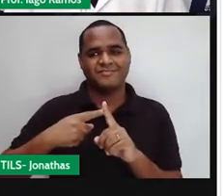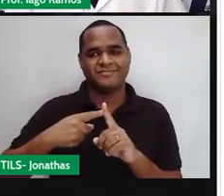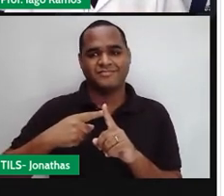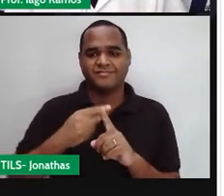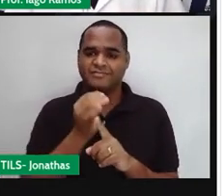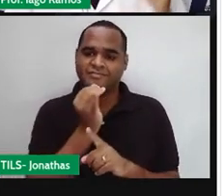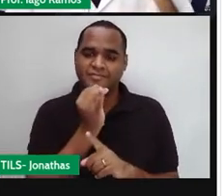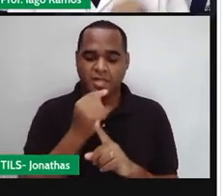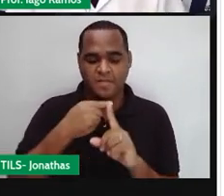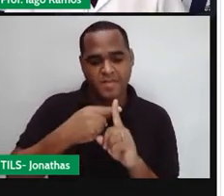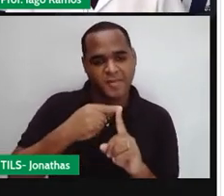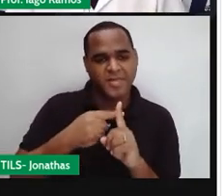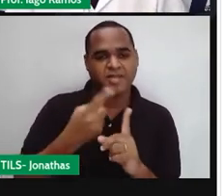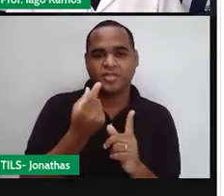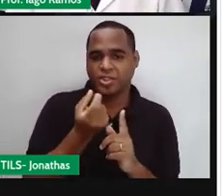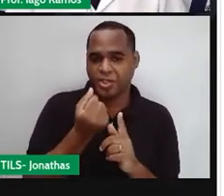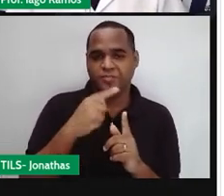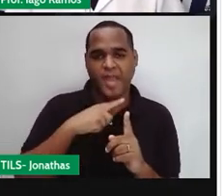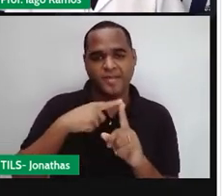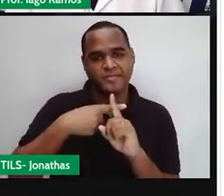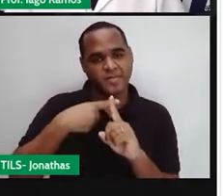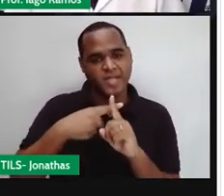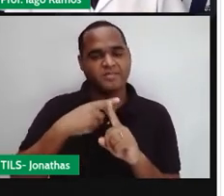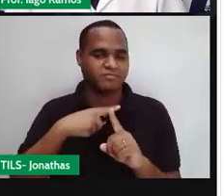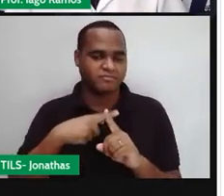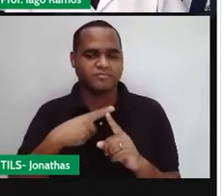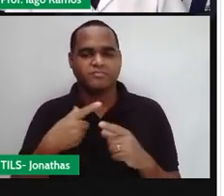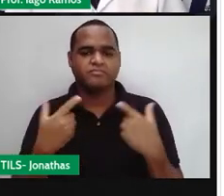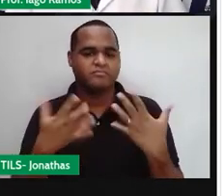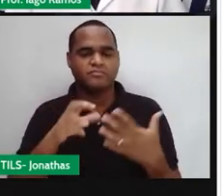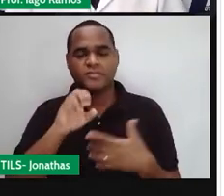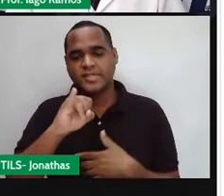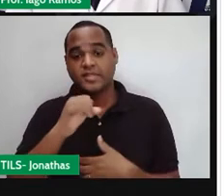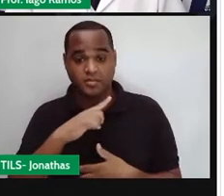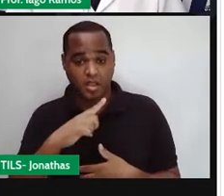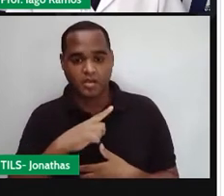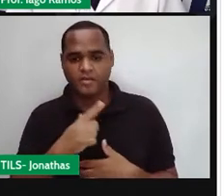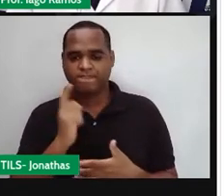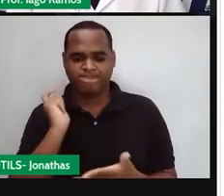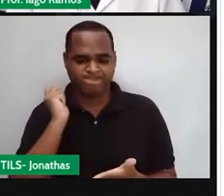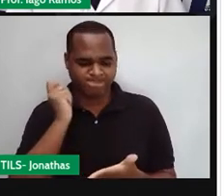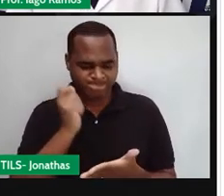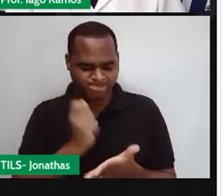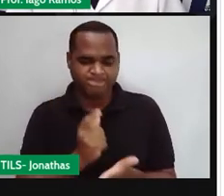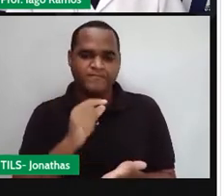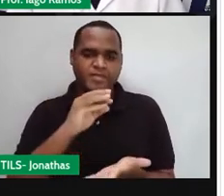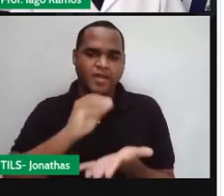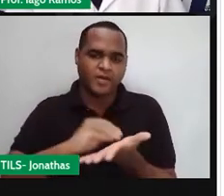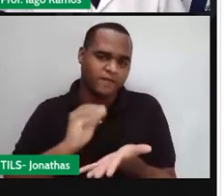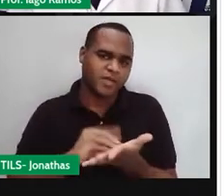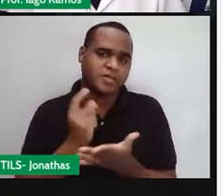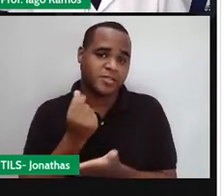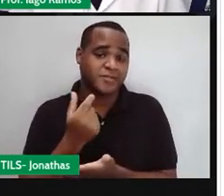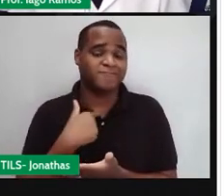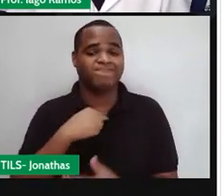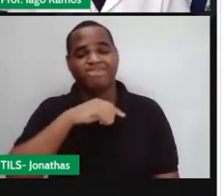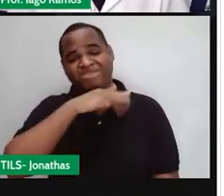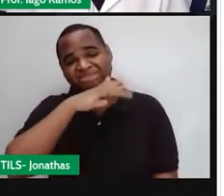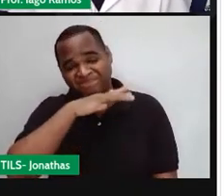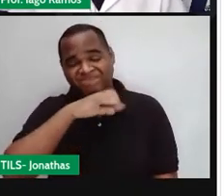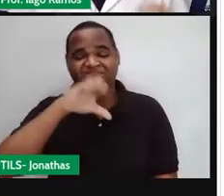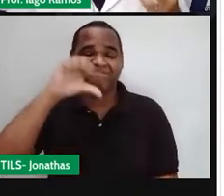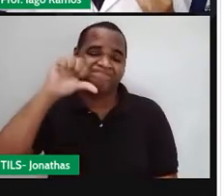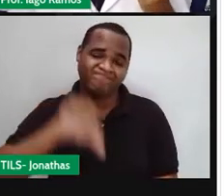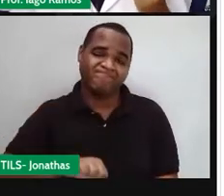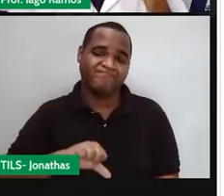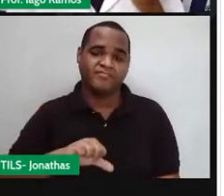sinalzinho de mais que representa positivo. Se a gente deve dinheiro, ih, é uma coisa ruim, é